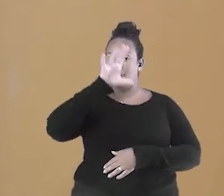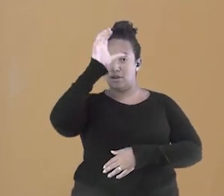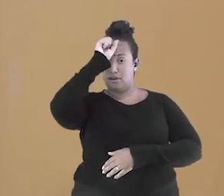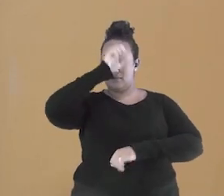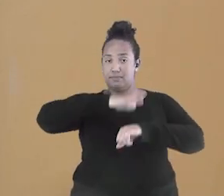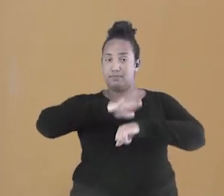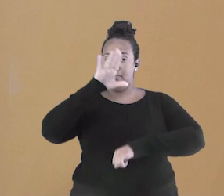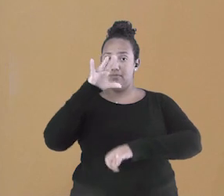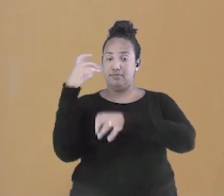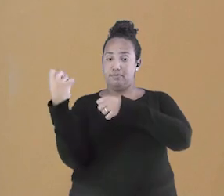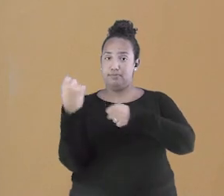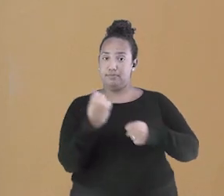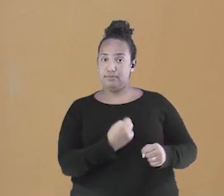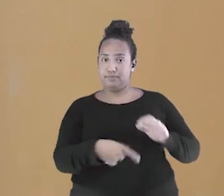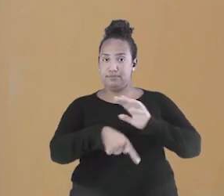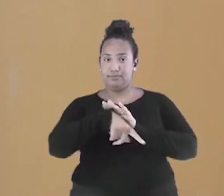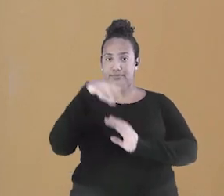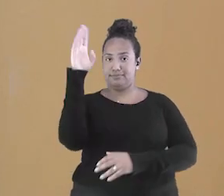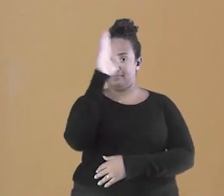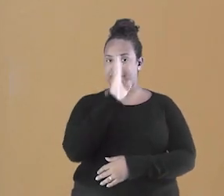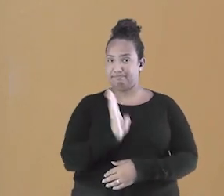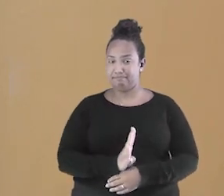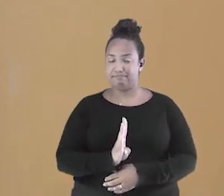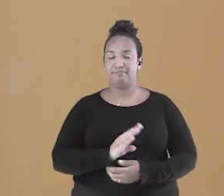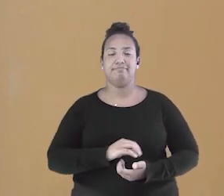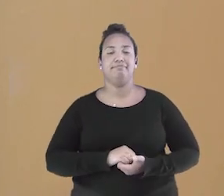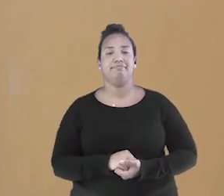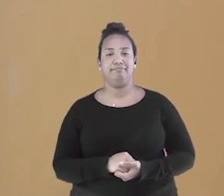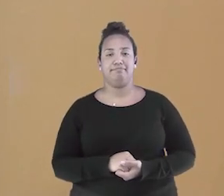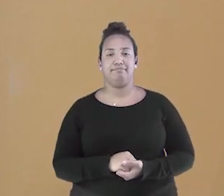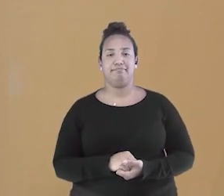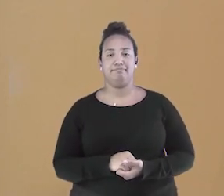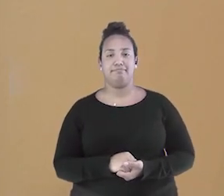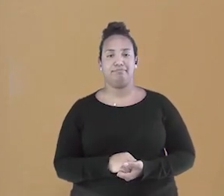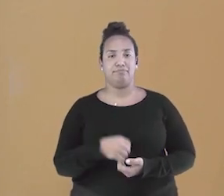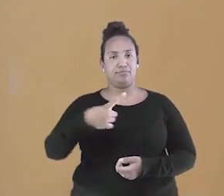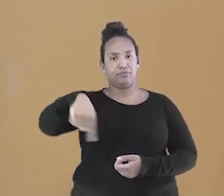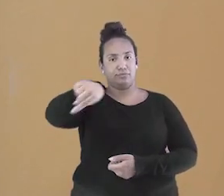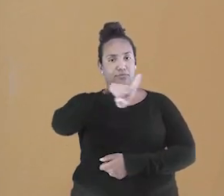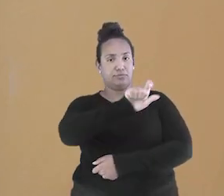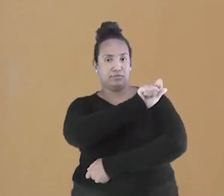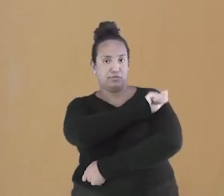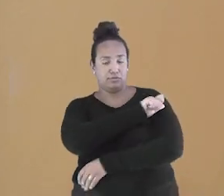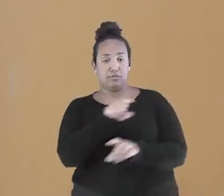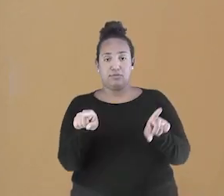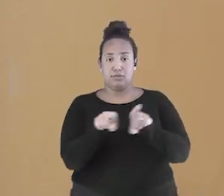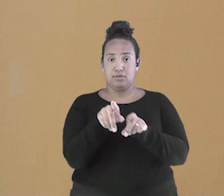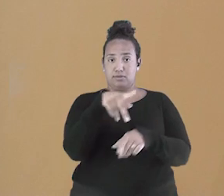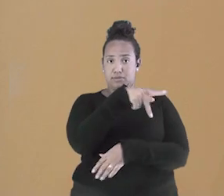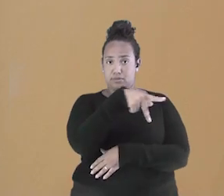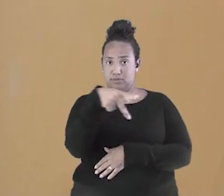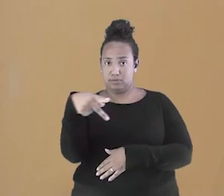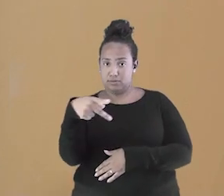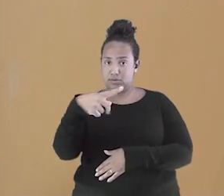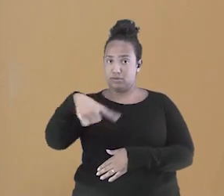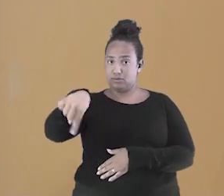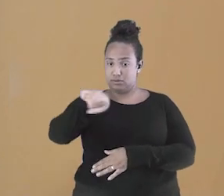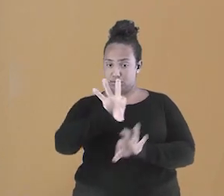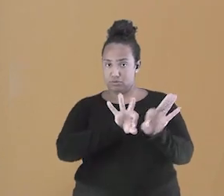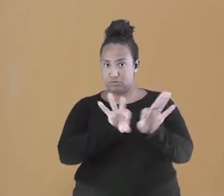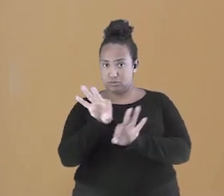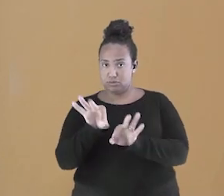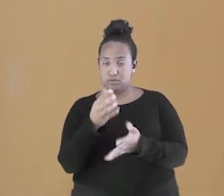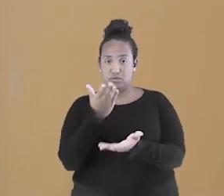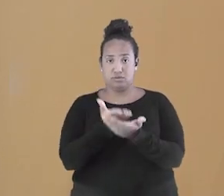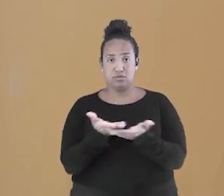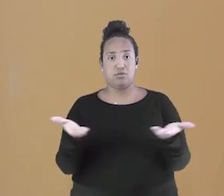República do Brasil e seus desdobramentos. Para vocês estudantes, professores da rede possam se organizar, essa é uma